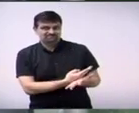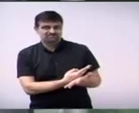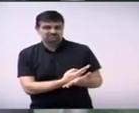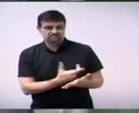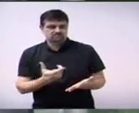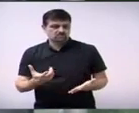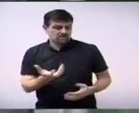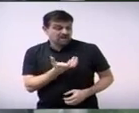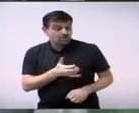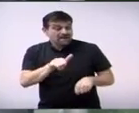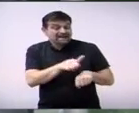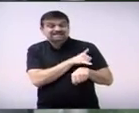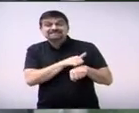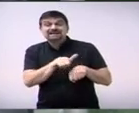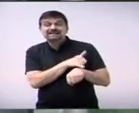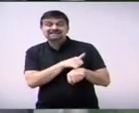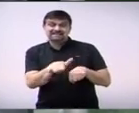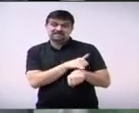então